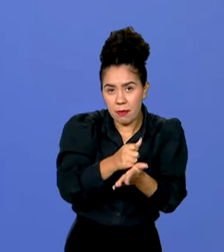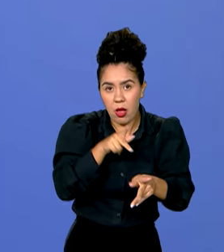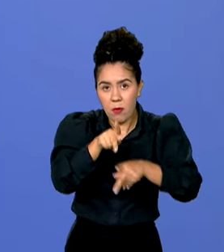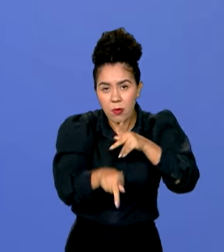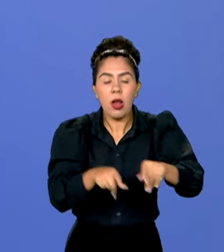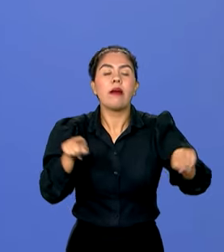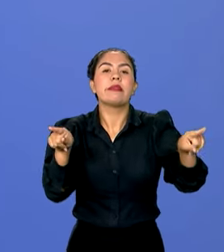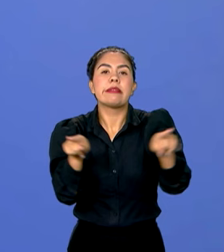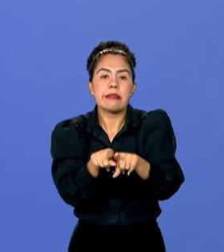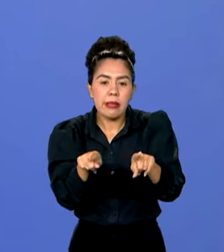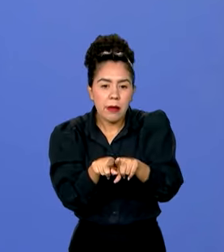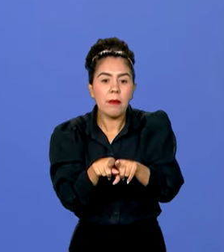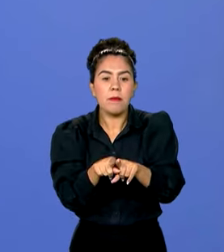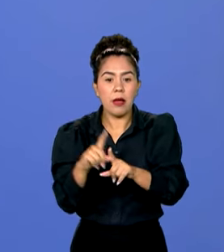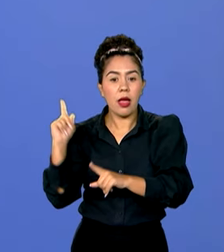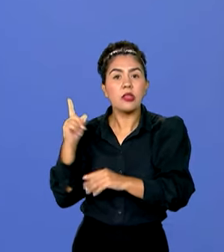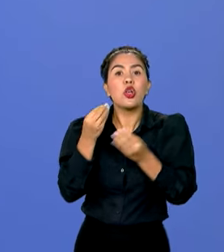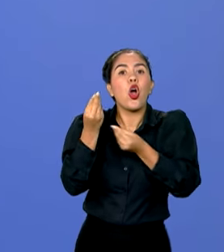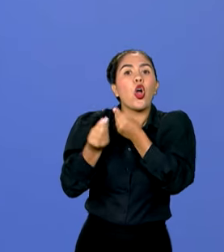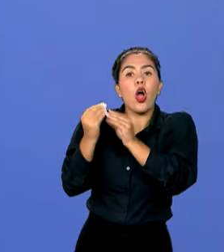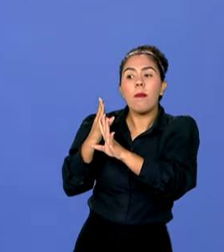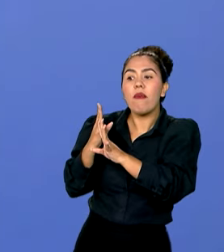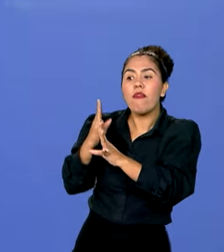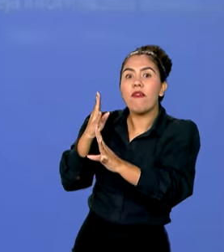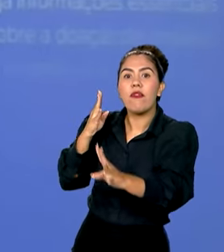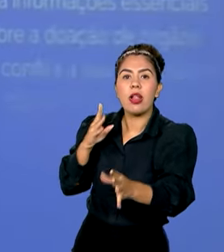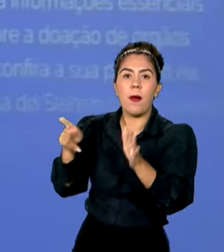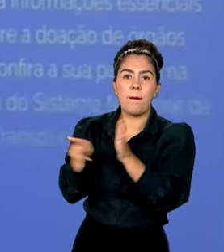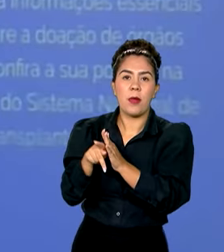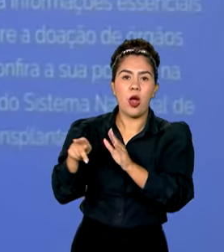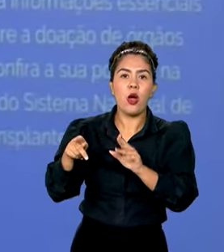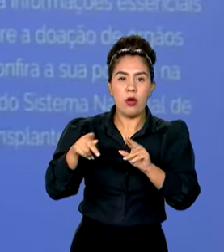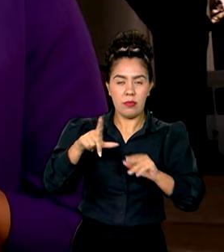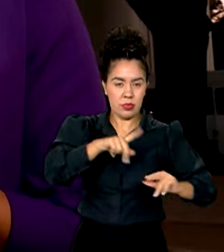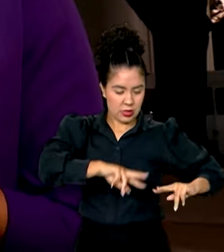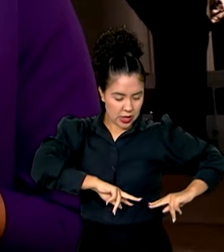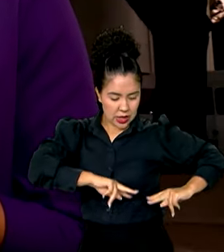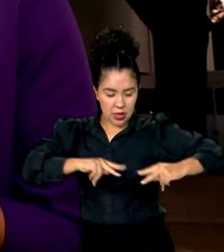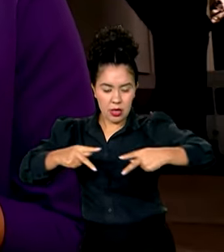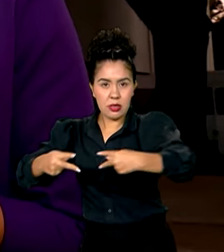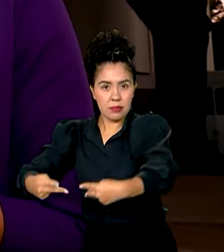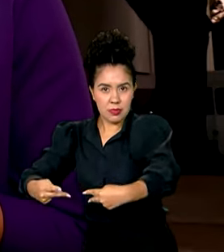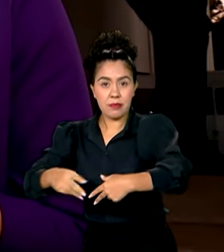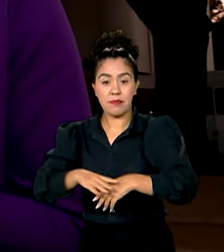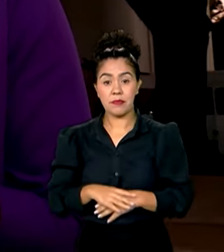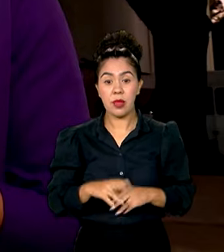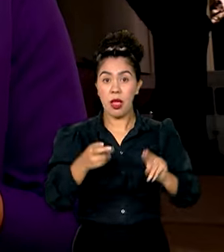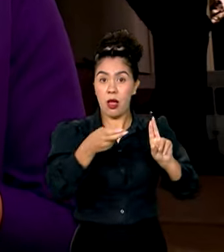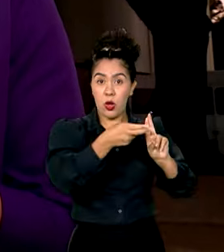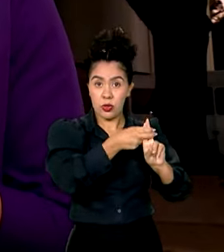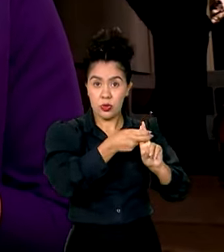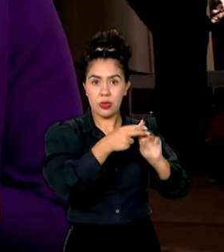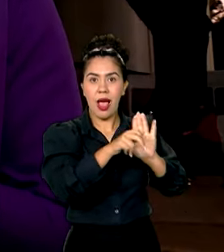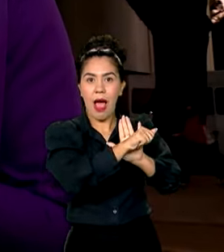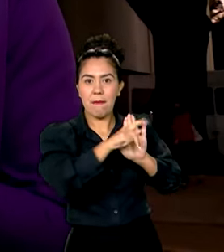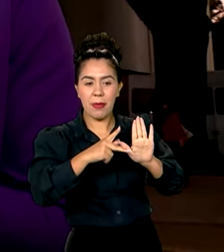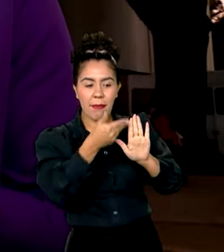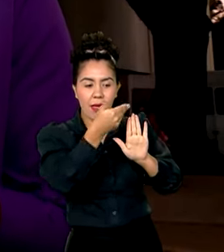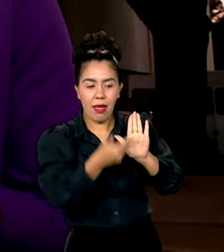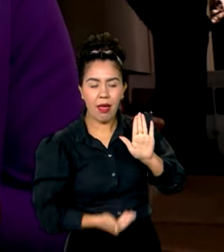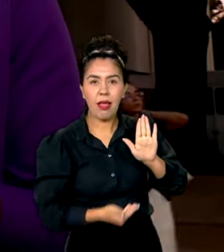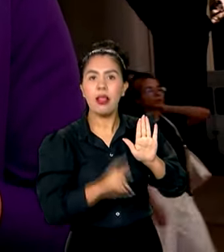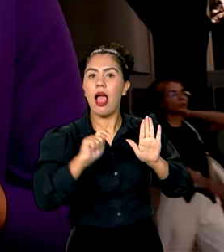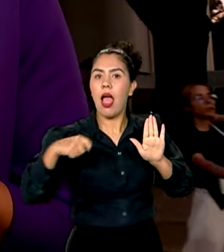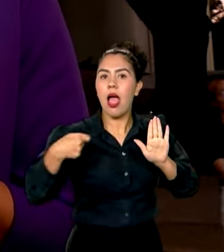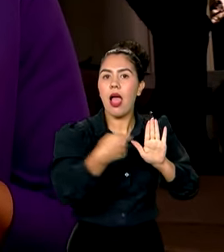acompanhamento da posição na fila do Sistema Nacional de Transplantes. O SUS Digital faz parte de uma série de ações